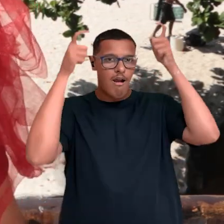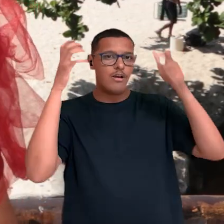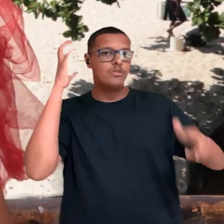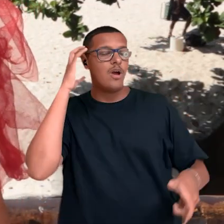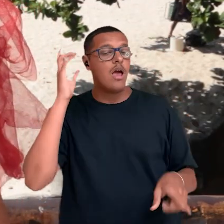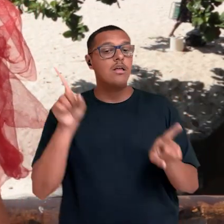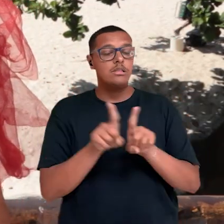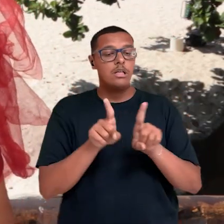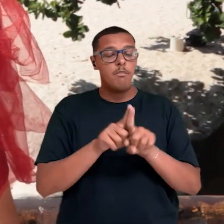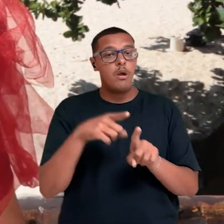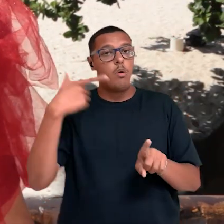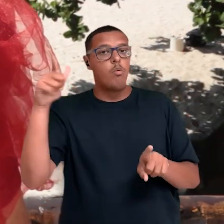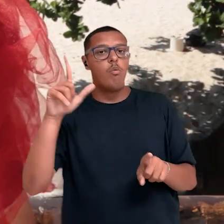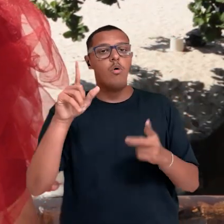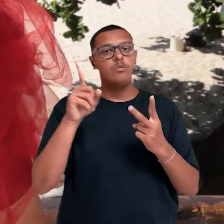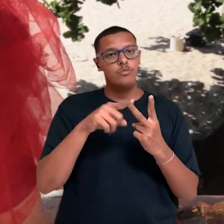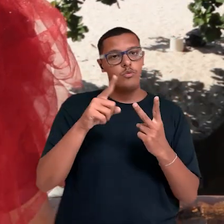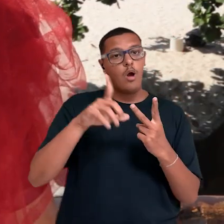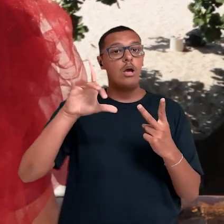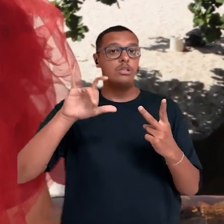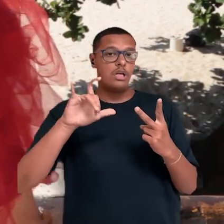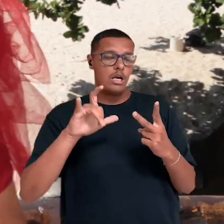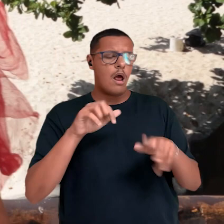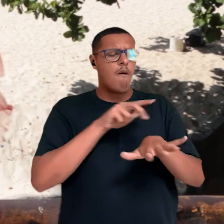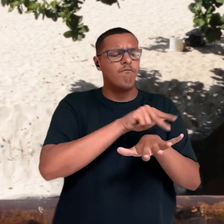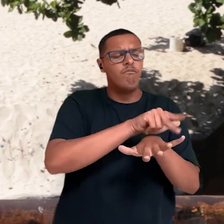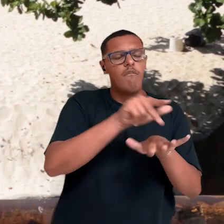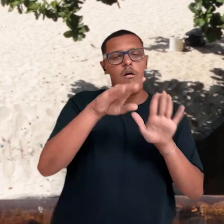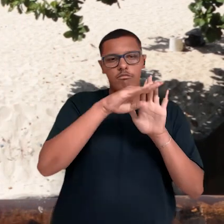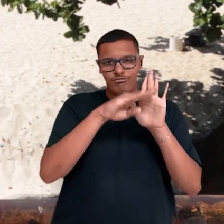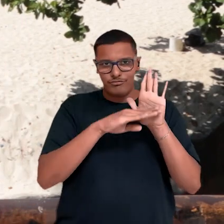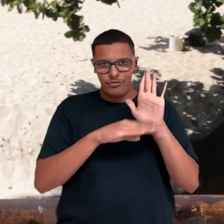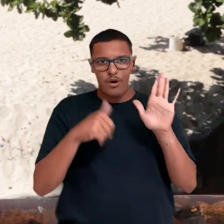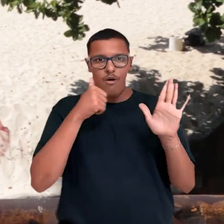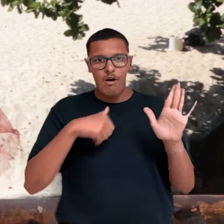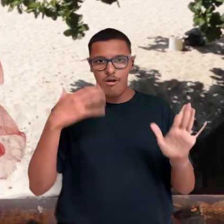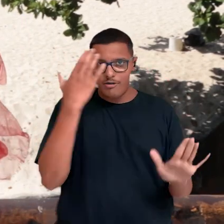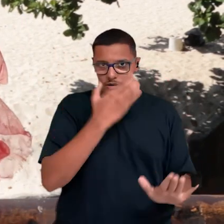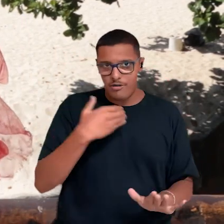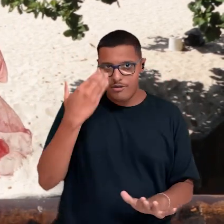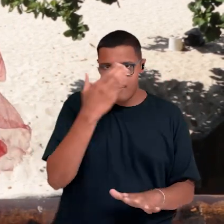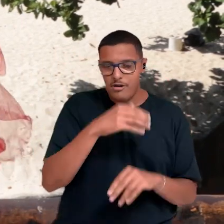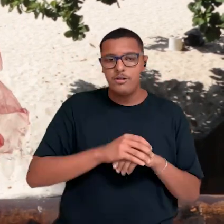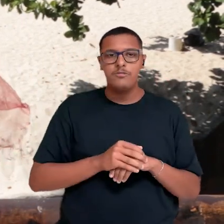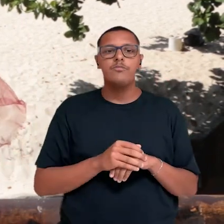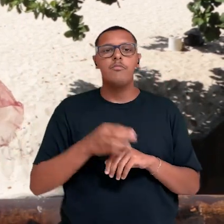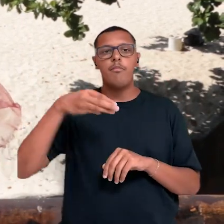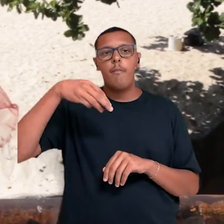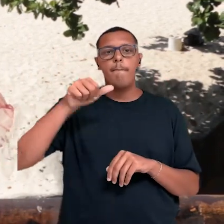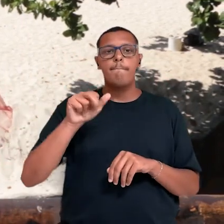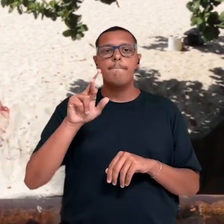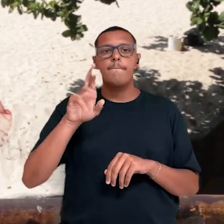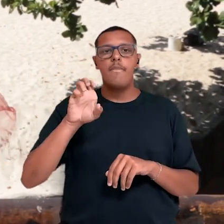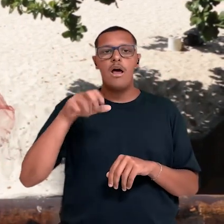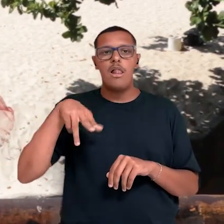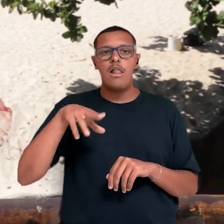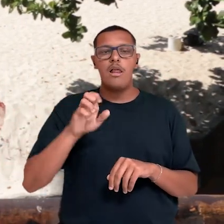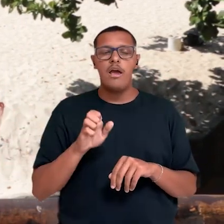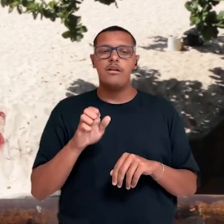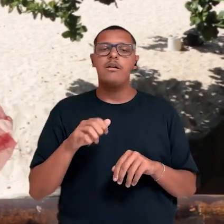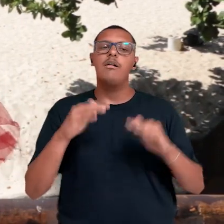Rainhas do Rádio. E há um perfil no Instagram com um acervo riquíssimo sobre a Marlene. Arroba Marlene,